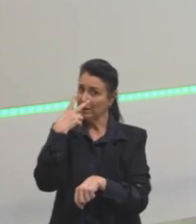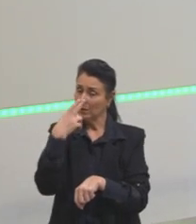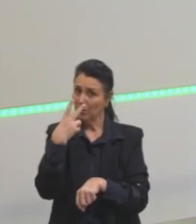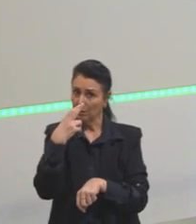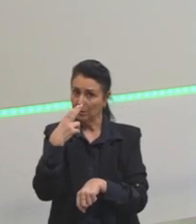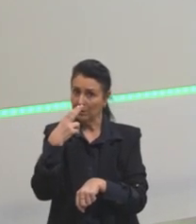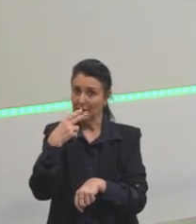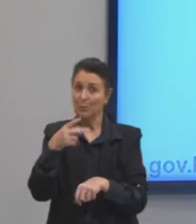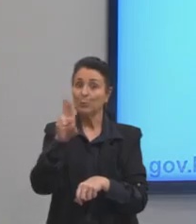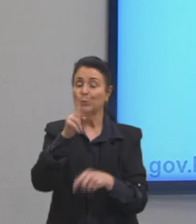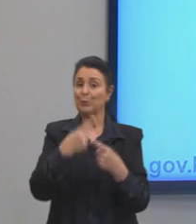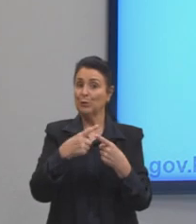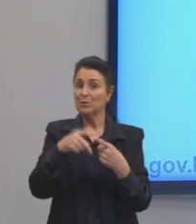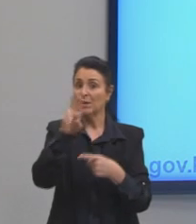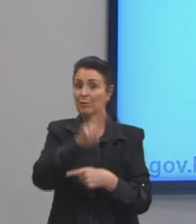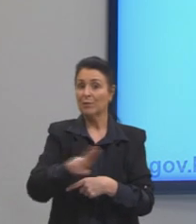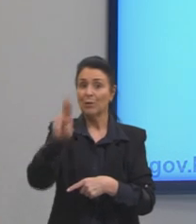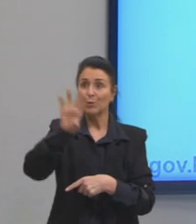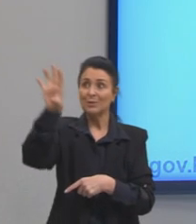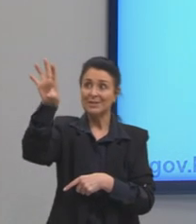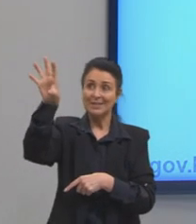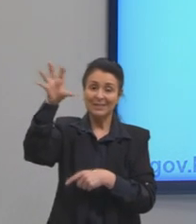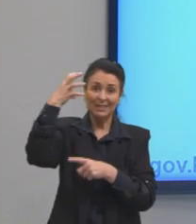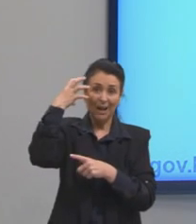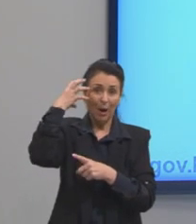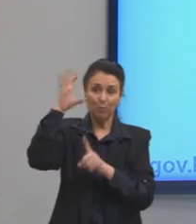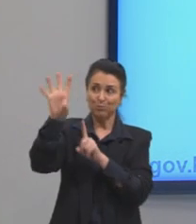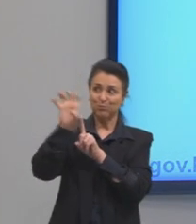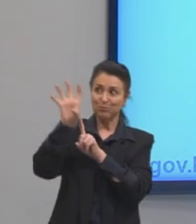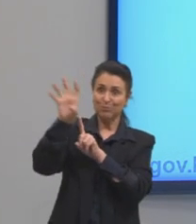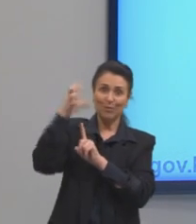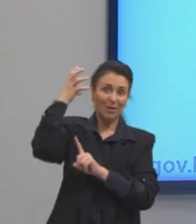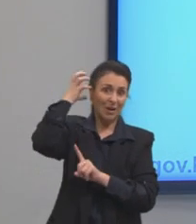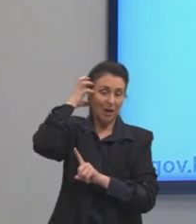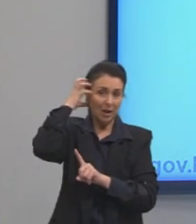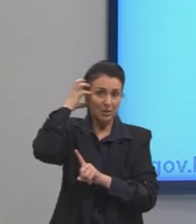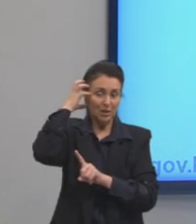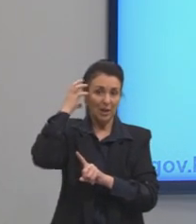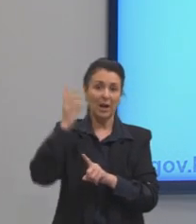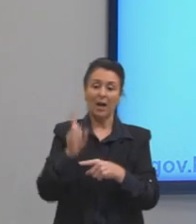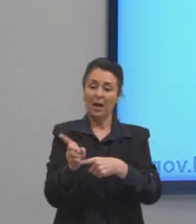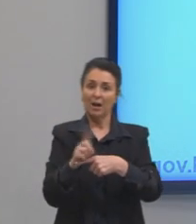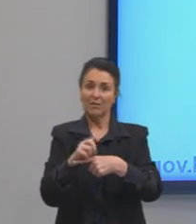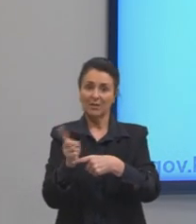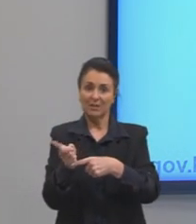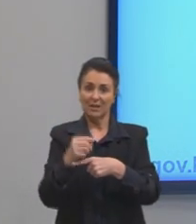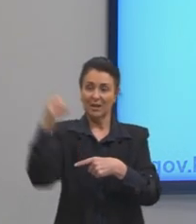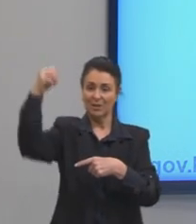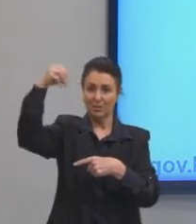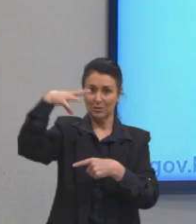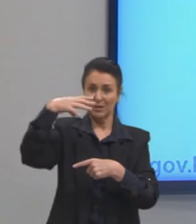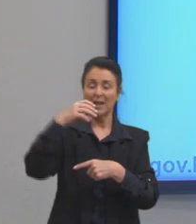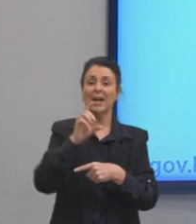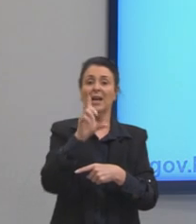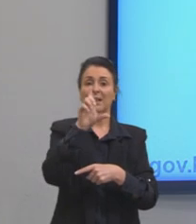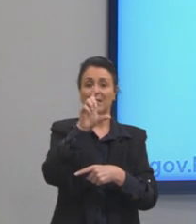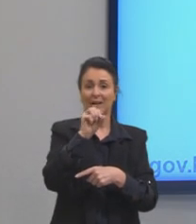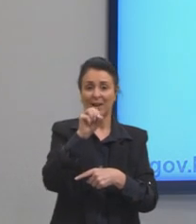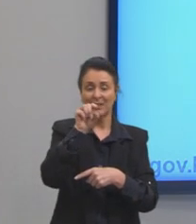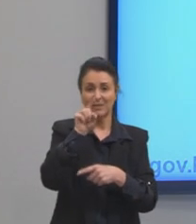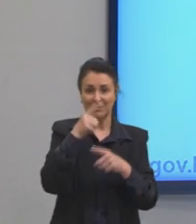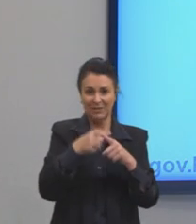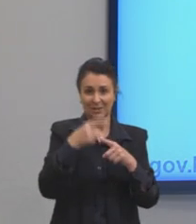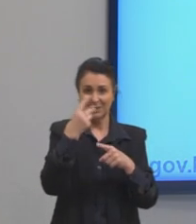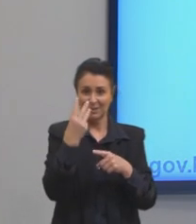sinal de rádio, pois a velocidade da luz é de 3 vezes 10 elevado a 8 metros por segundo.